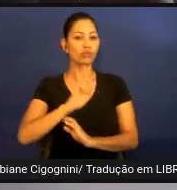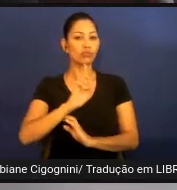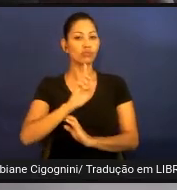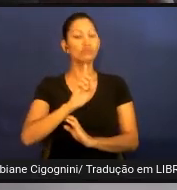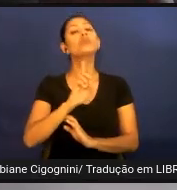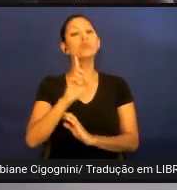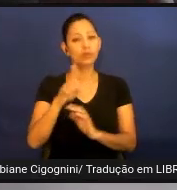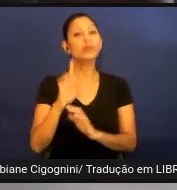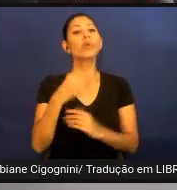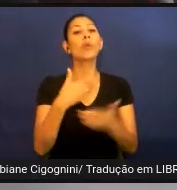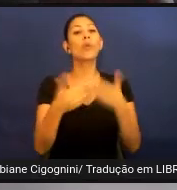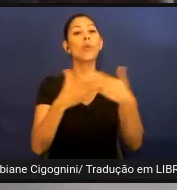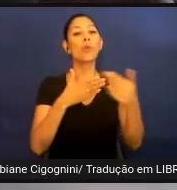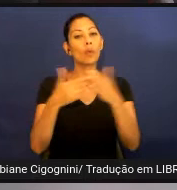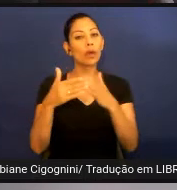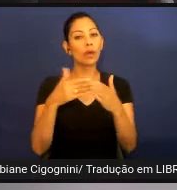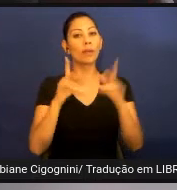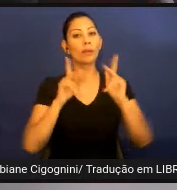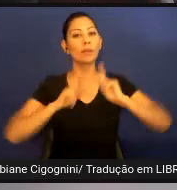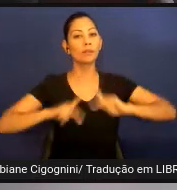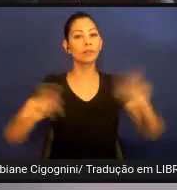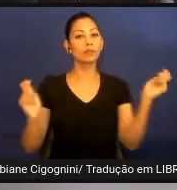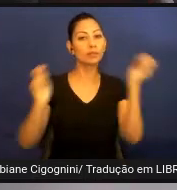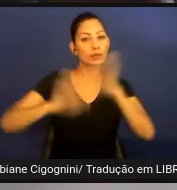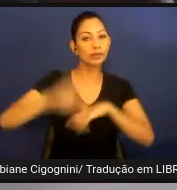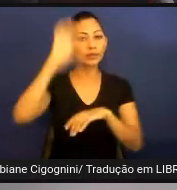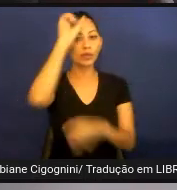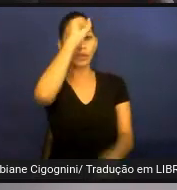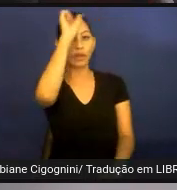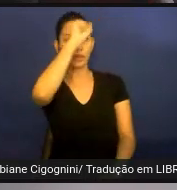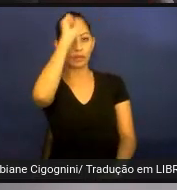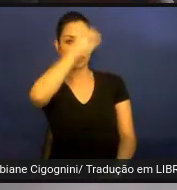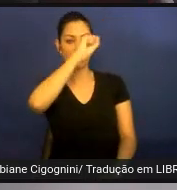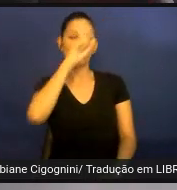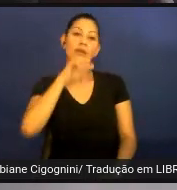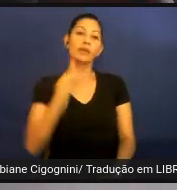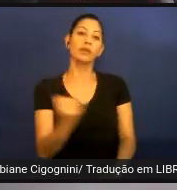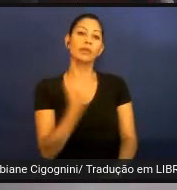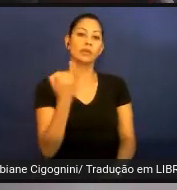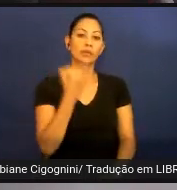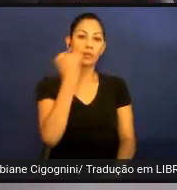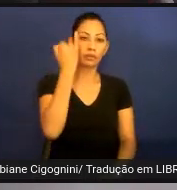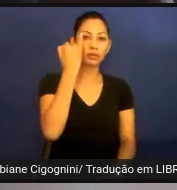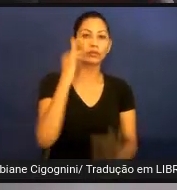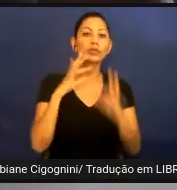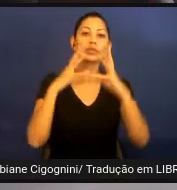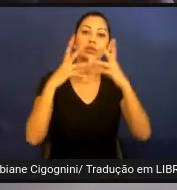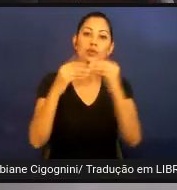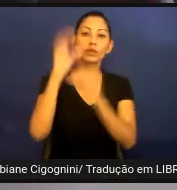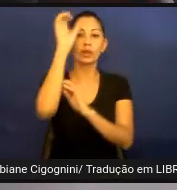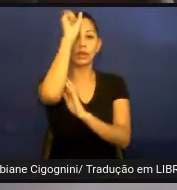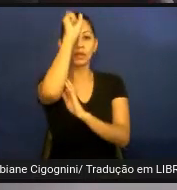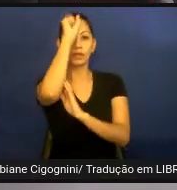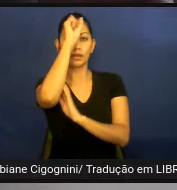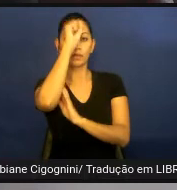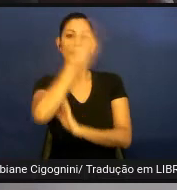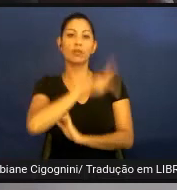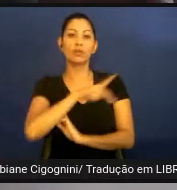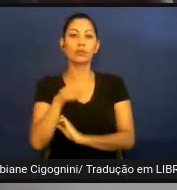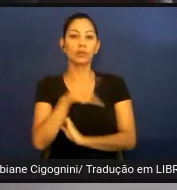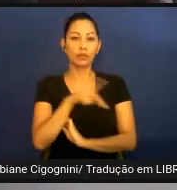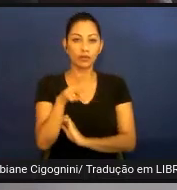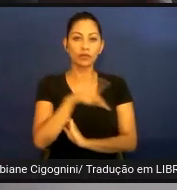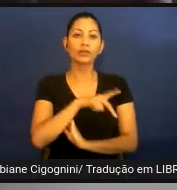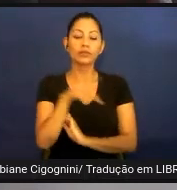aprender e fazer uso da Língua Brasileira de é muito importante que as pessoas aprendam, não somente professores e